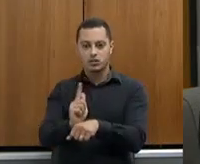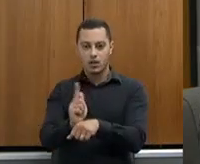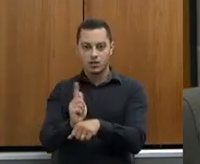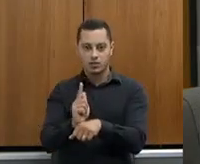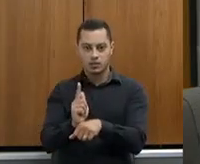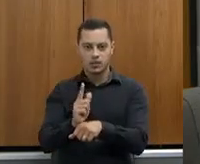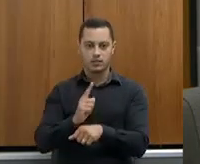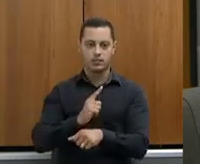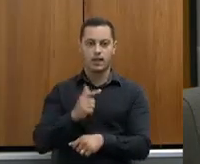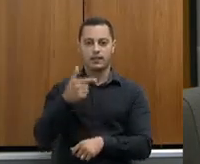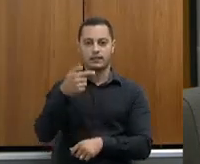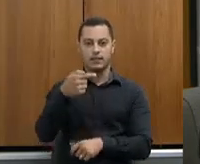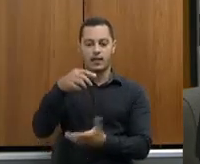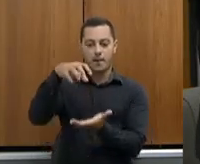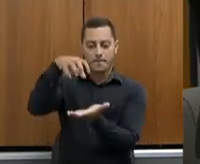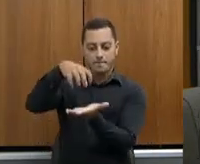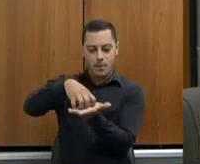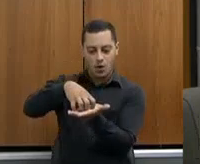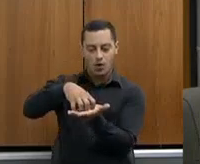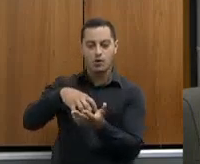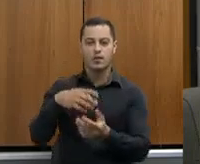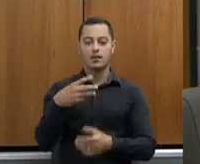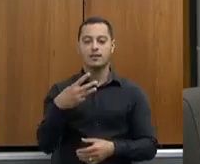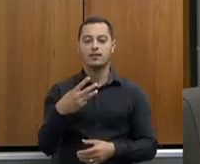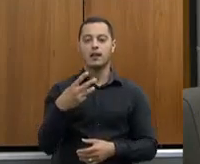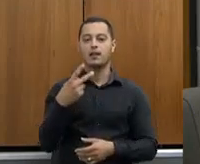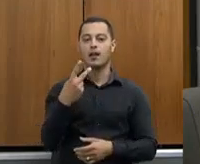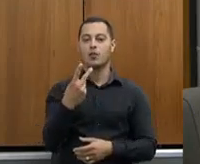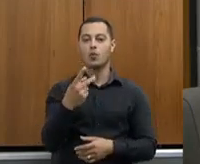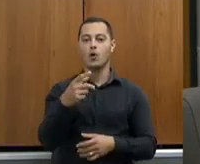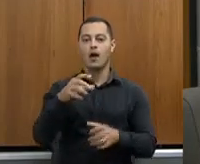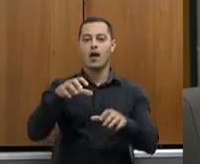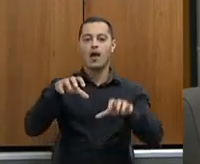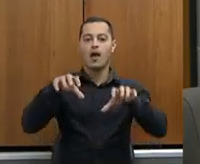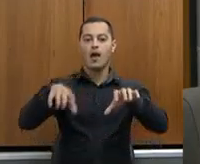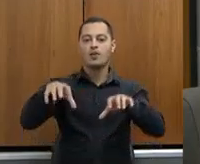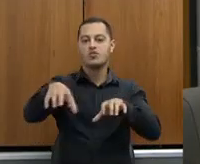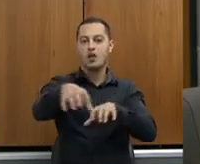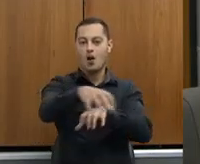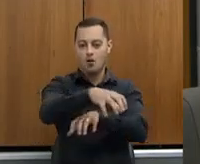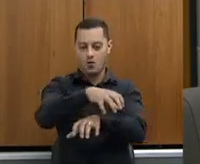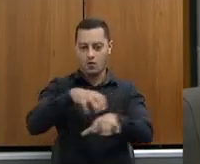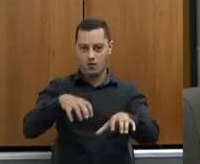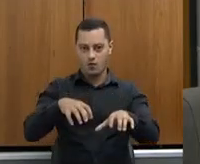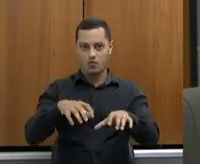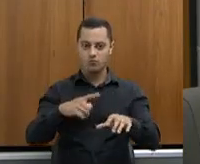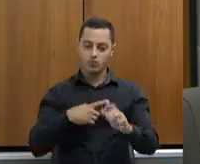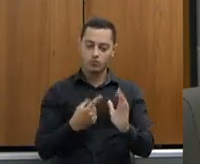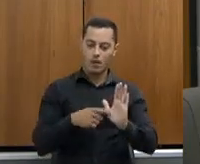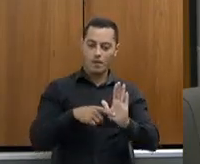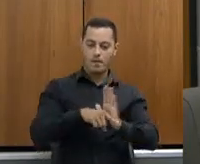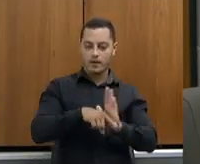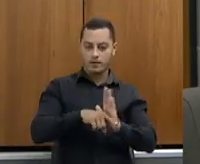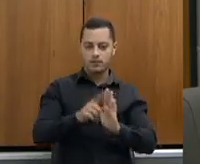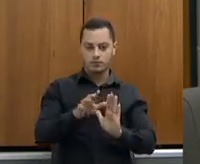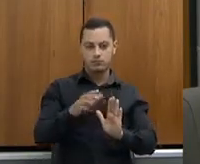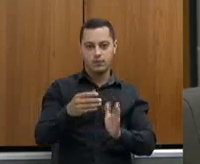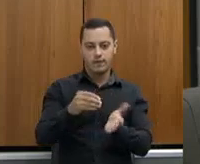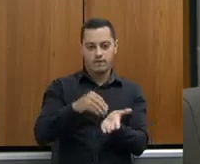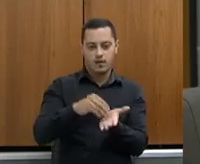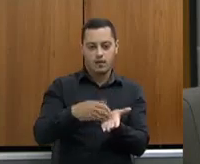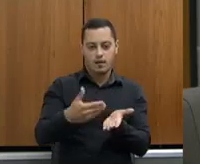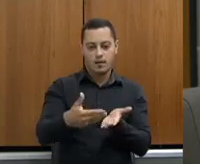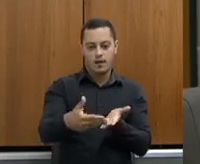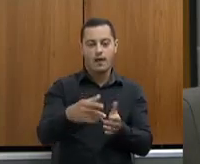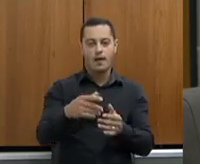polos, 32 regionais. Então, pode ser que a gente chegue à conclusão com essa proposta, que ainda é um estudo, diagnóstico muito preliminar ainda, de que